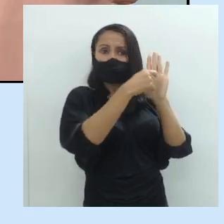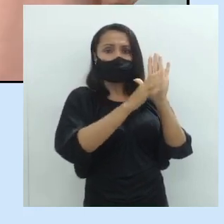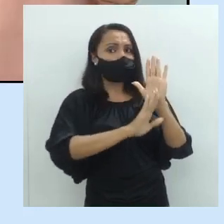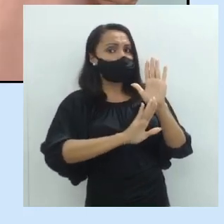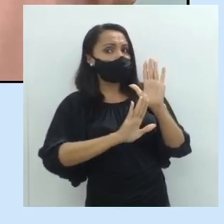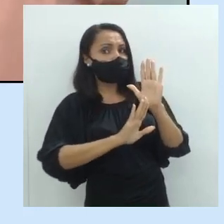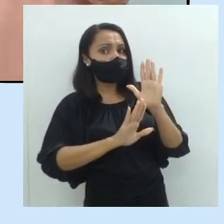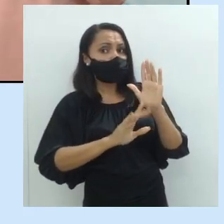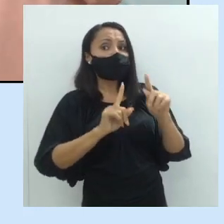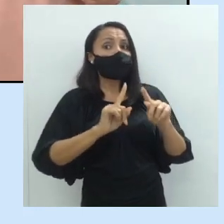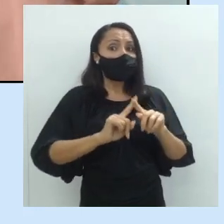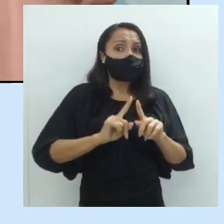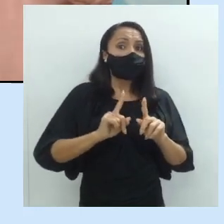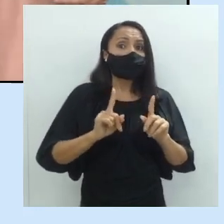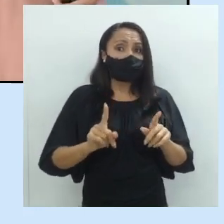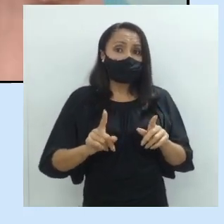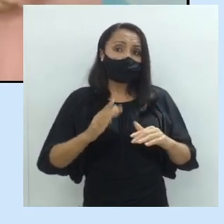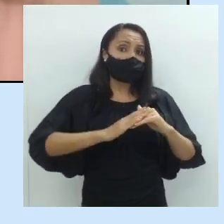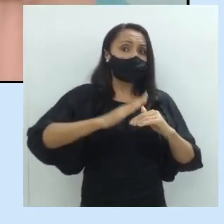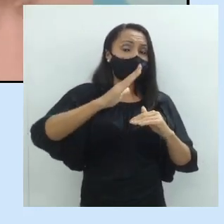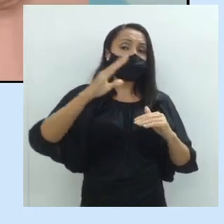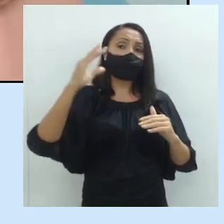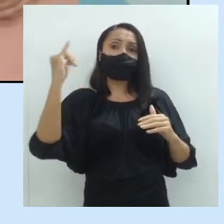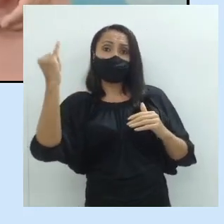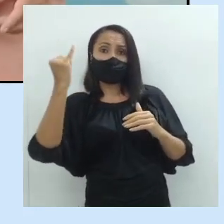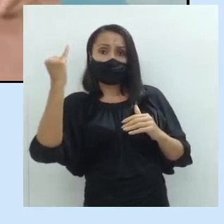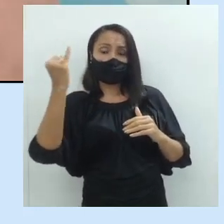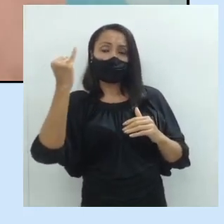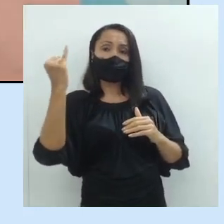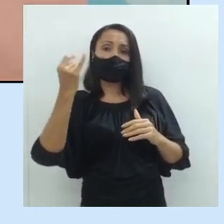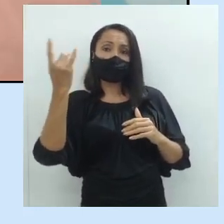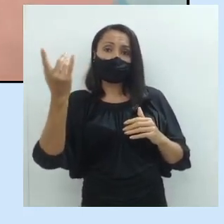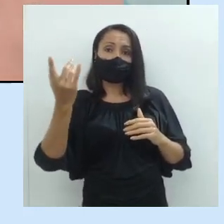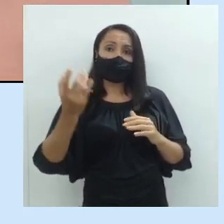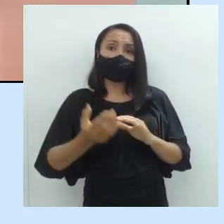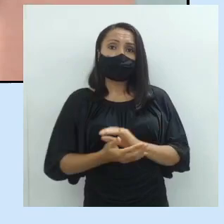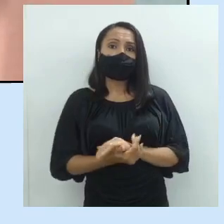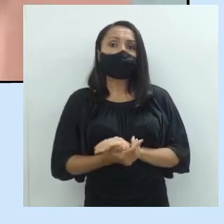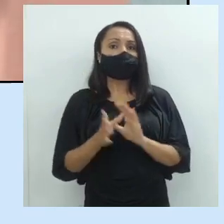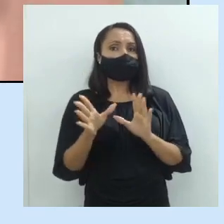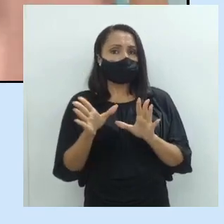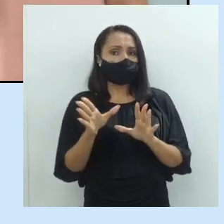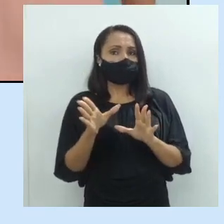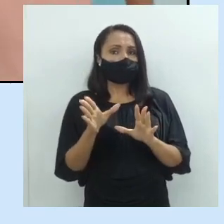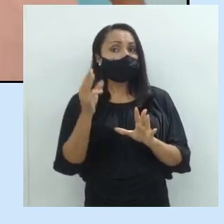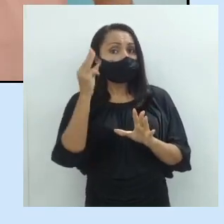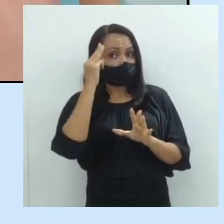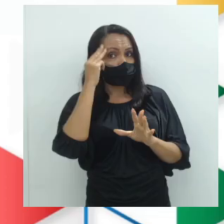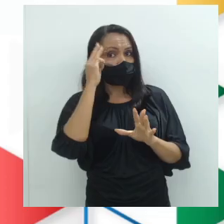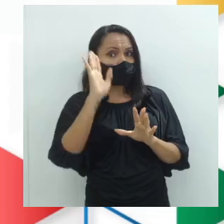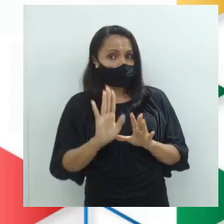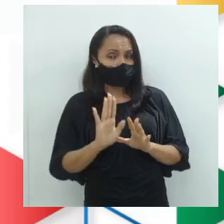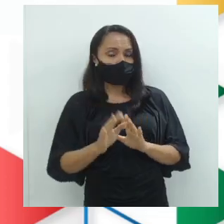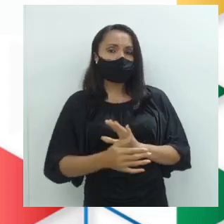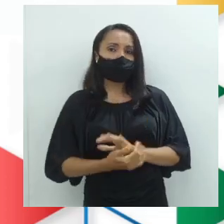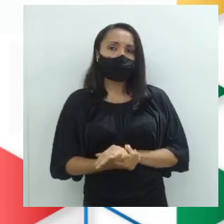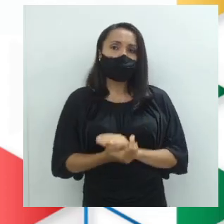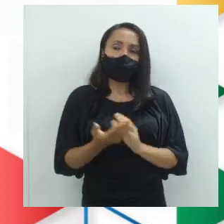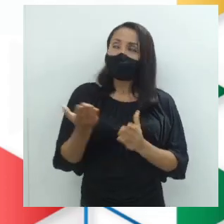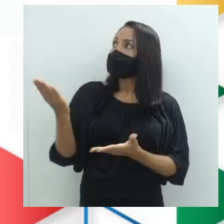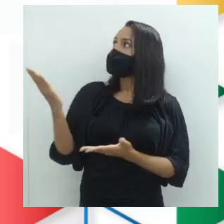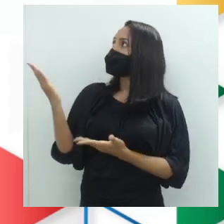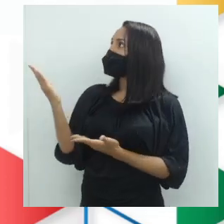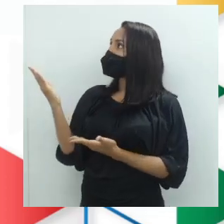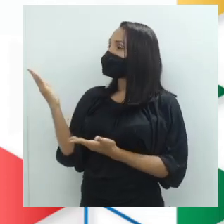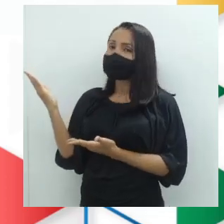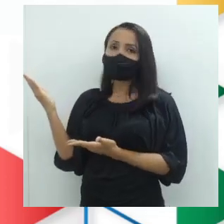ele é muitas vezes mais importante do que o expresso grave bem. E vamos adiante, na tela ainda